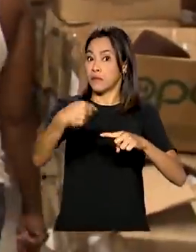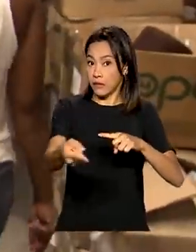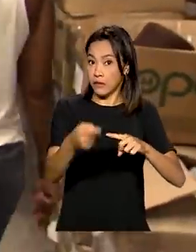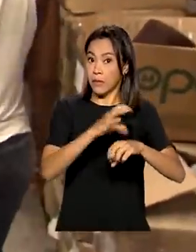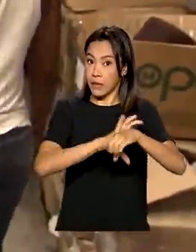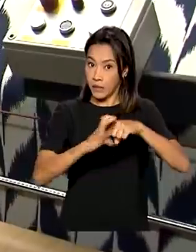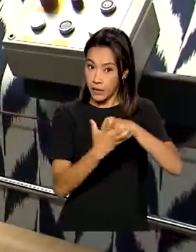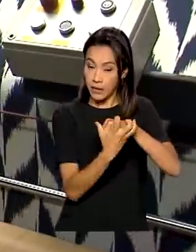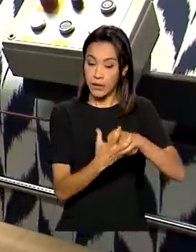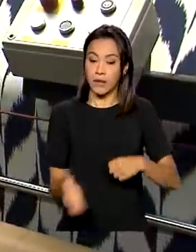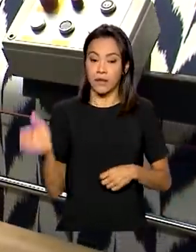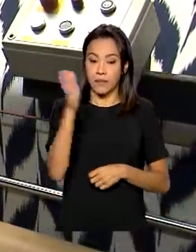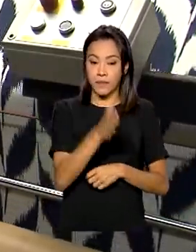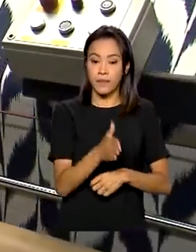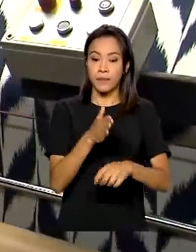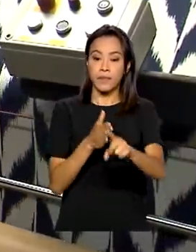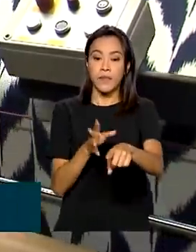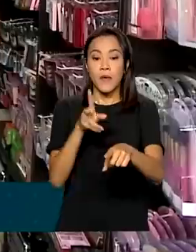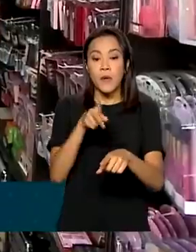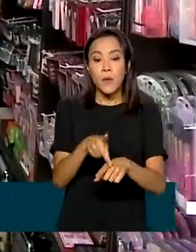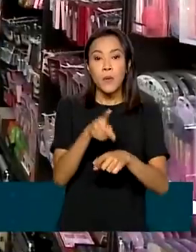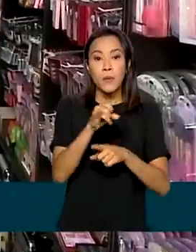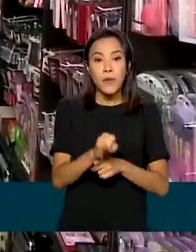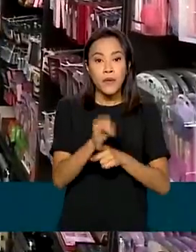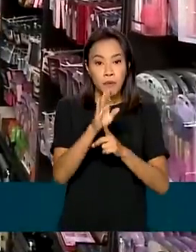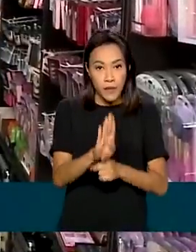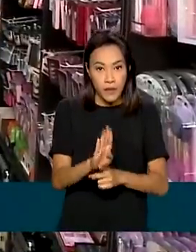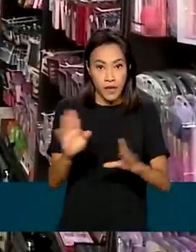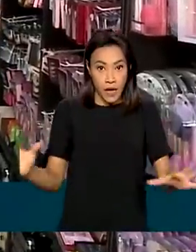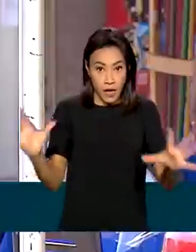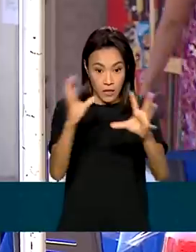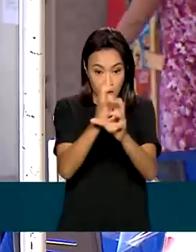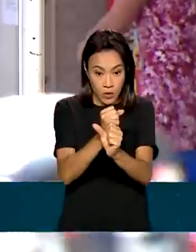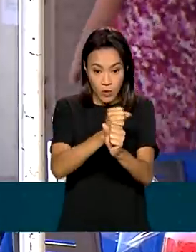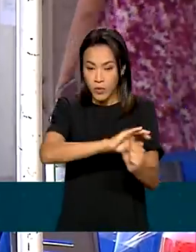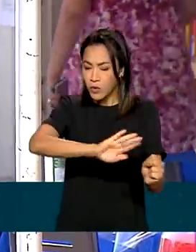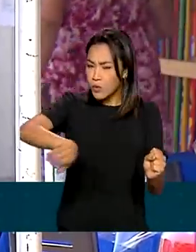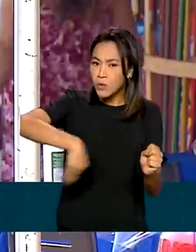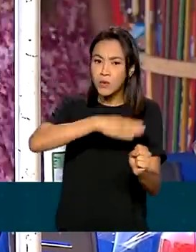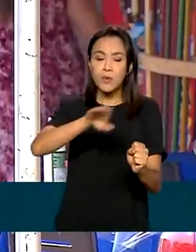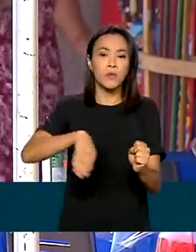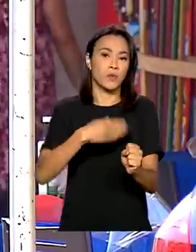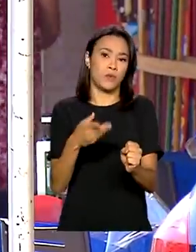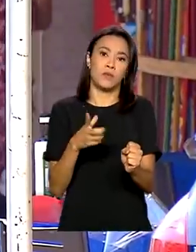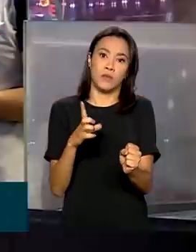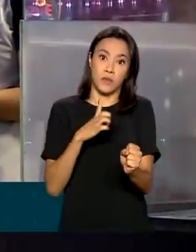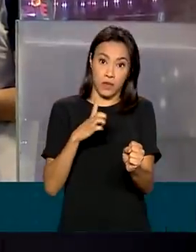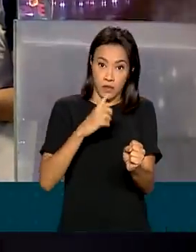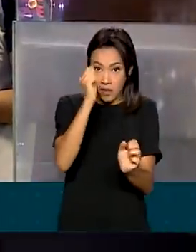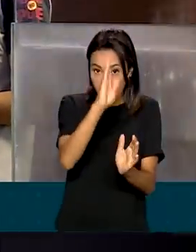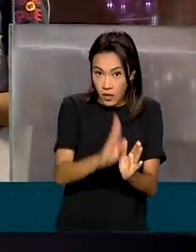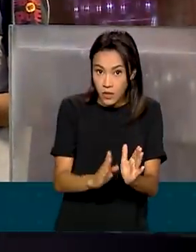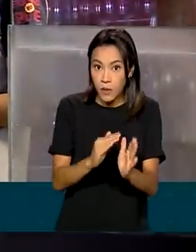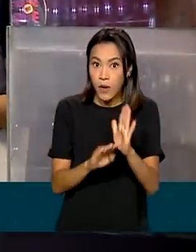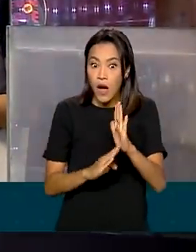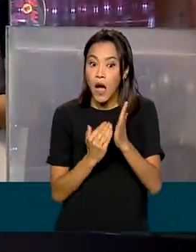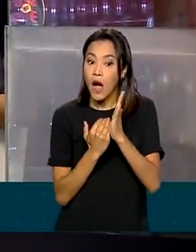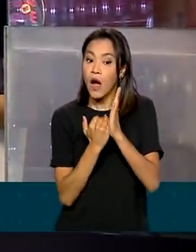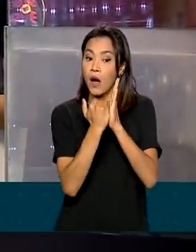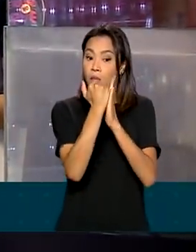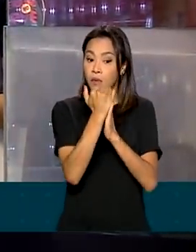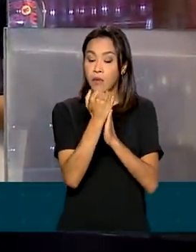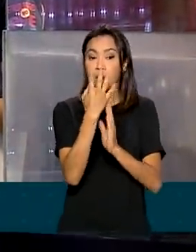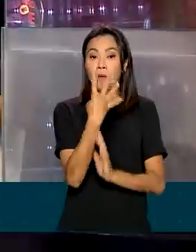O PIB, o produto interno bruto, que é a soma de todos os bens e serviços produzidos no país, cresceu 4